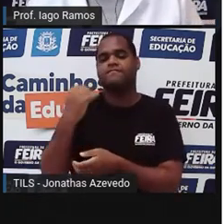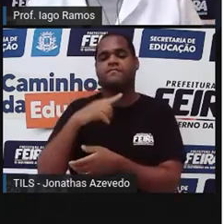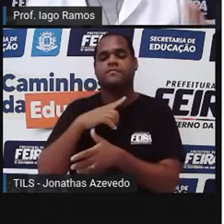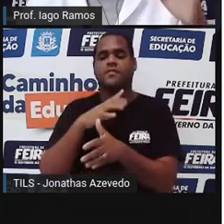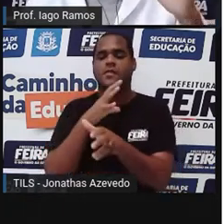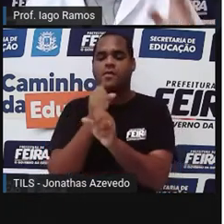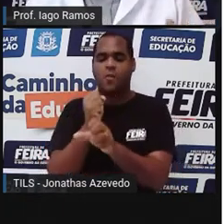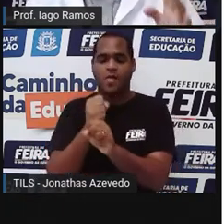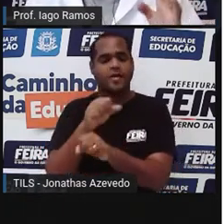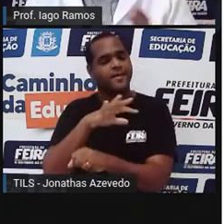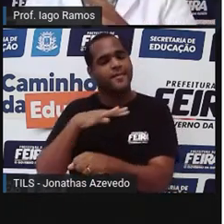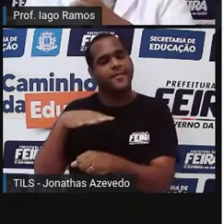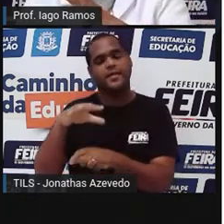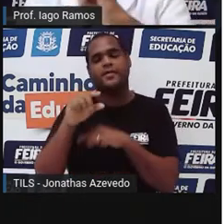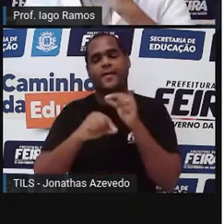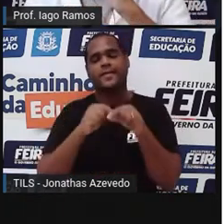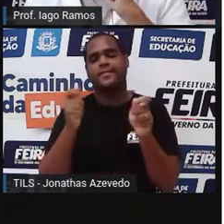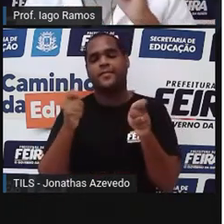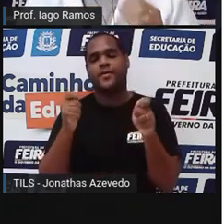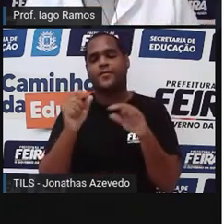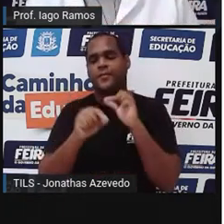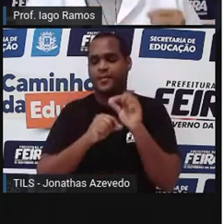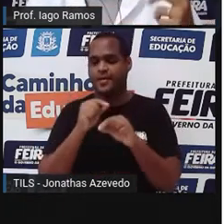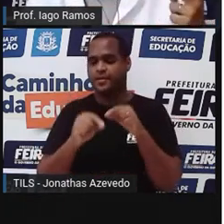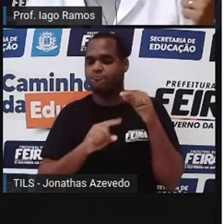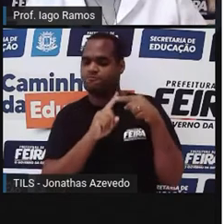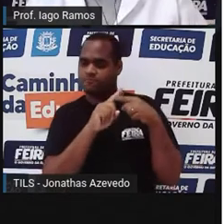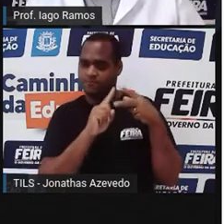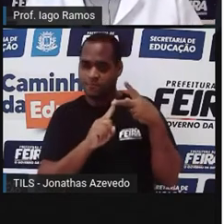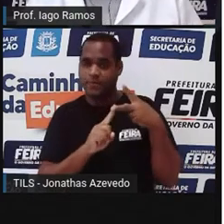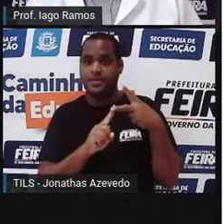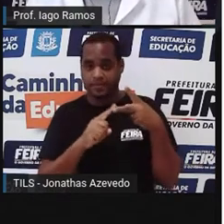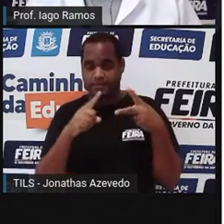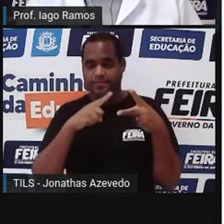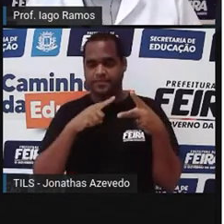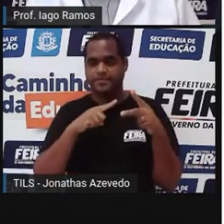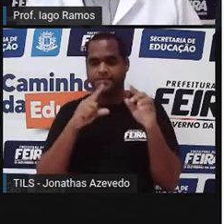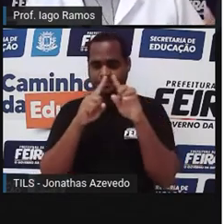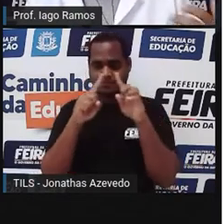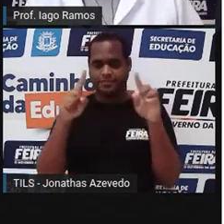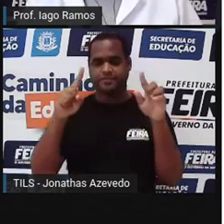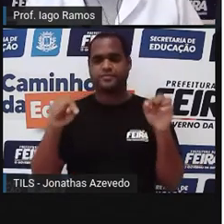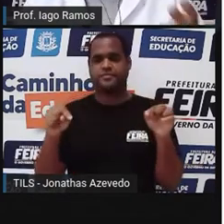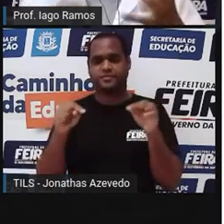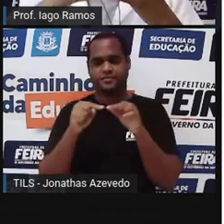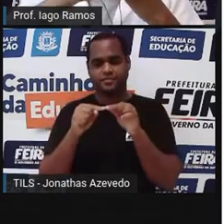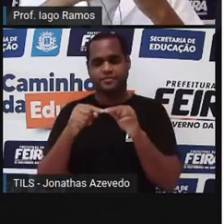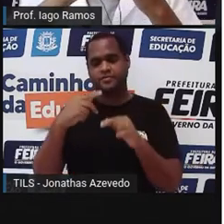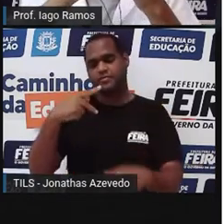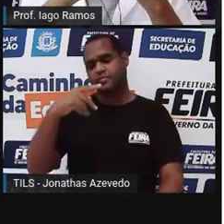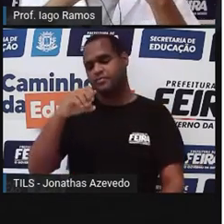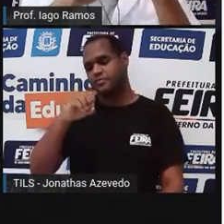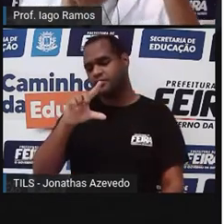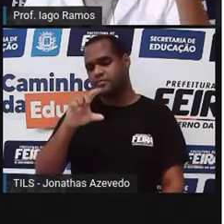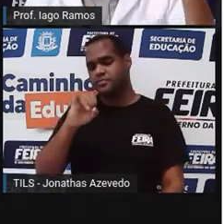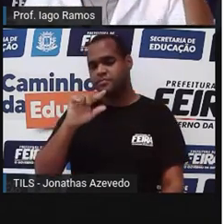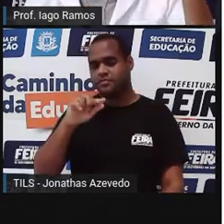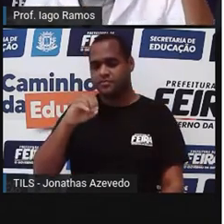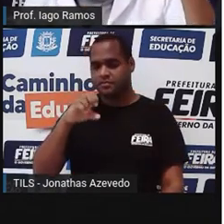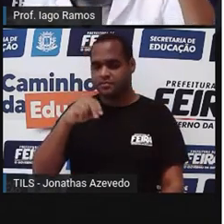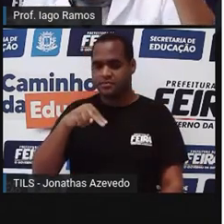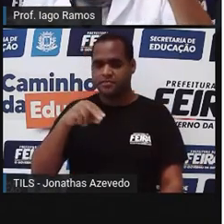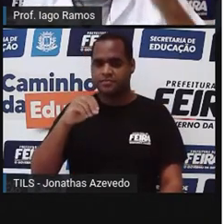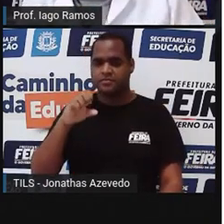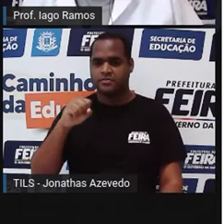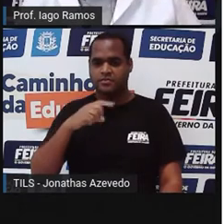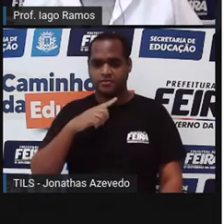cálculo de área, com esses dois quadriláteros, polígonos que têm quatro lados. Ok?